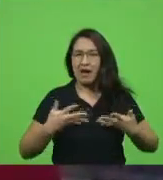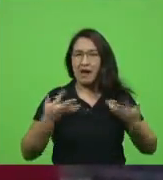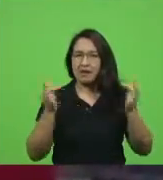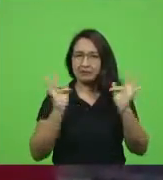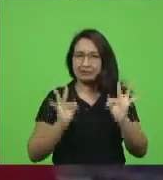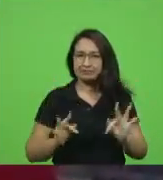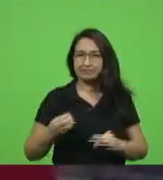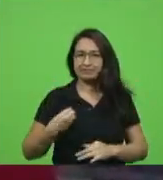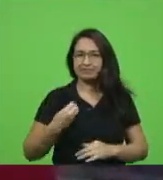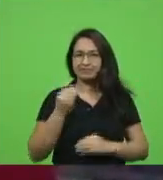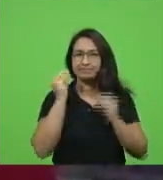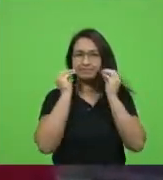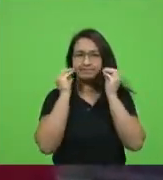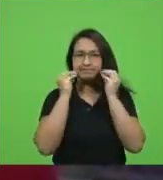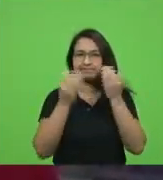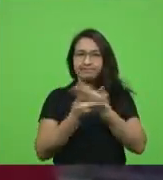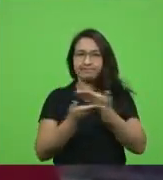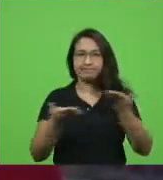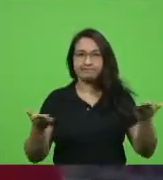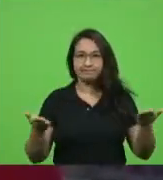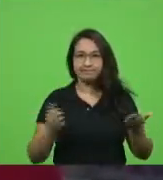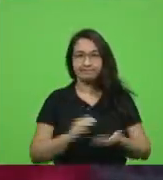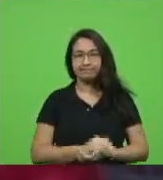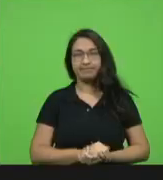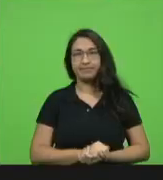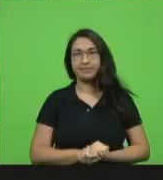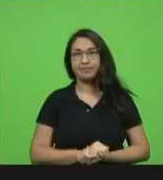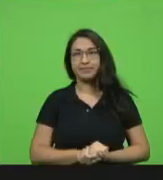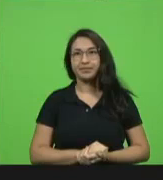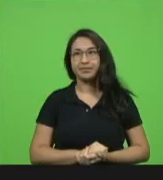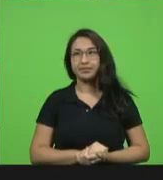um beijo no coração de todos muito obrigado senhor presidente